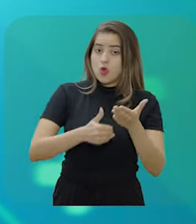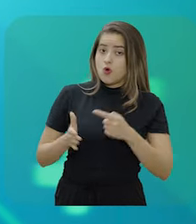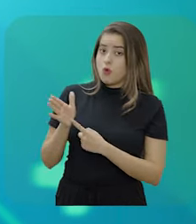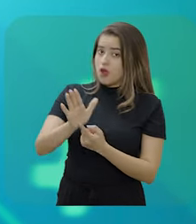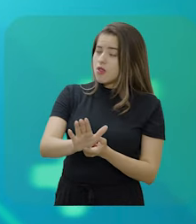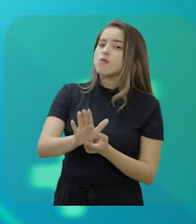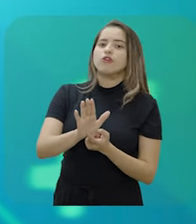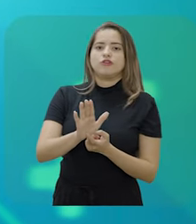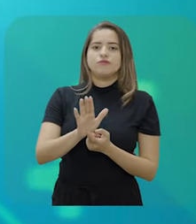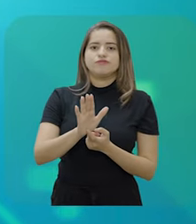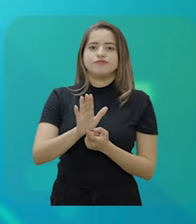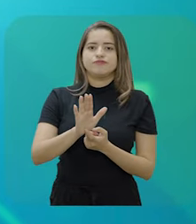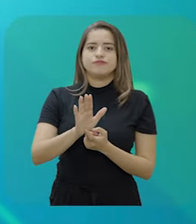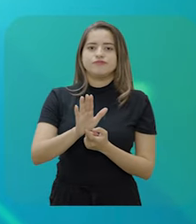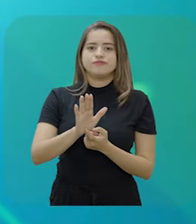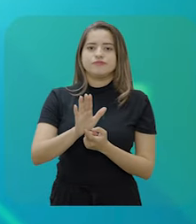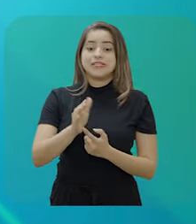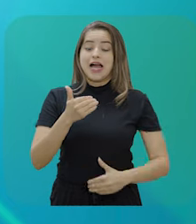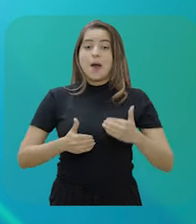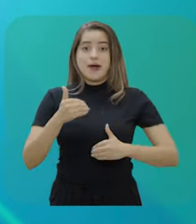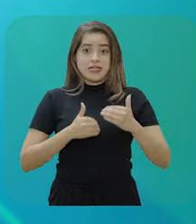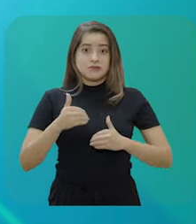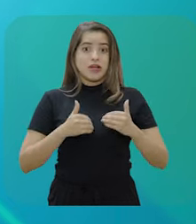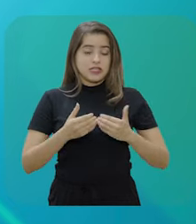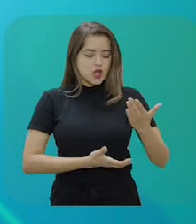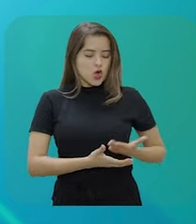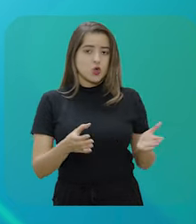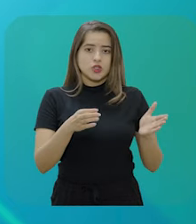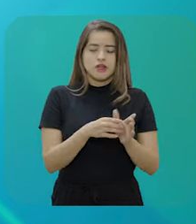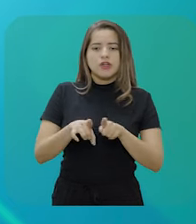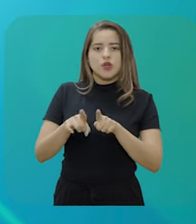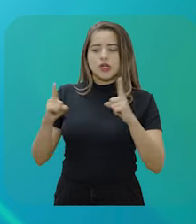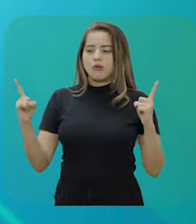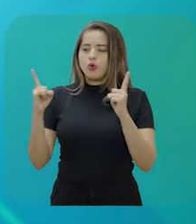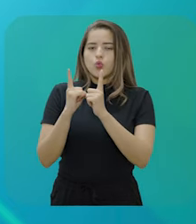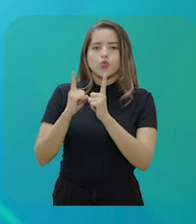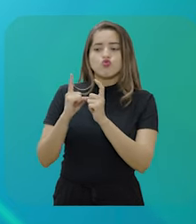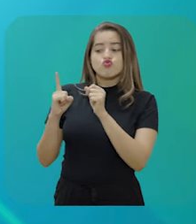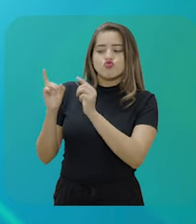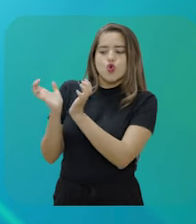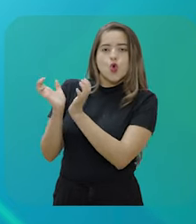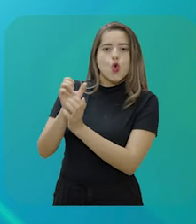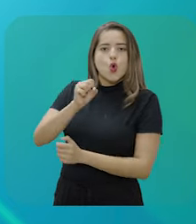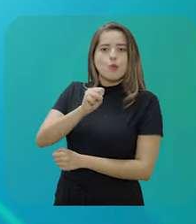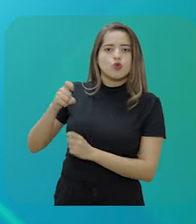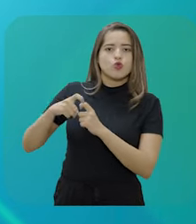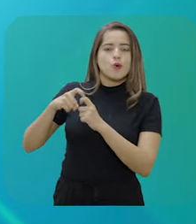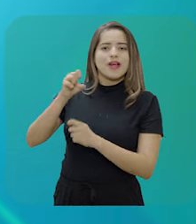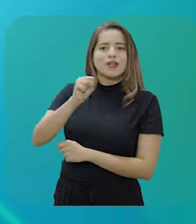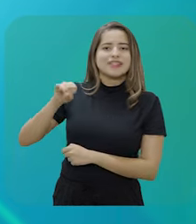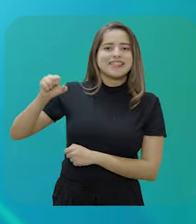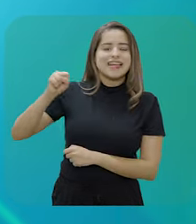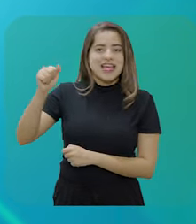de pedidos de reconsideração e de recurso. A reconsideração é uma reavaliação por meio de perícia